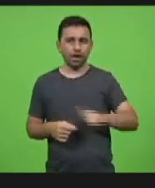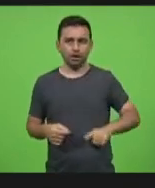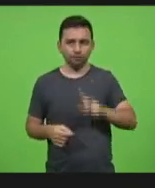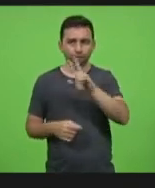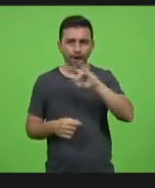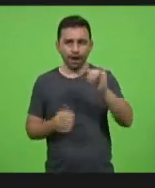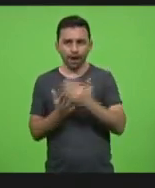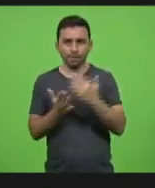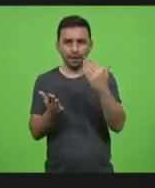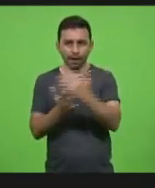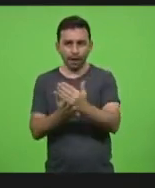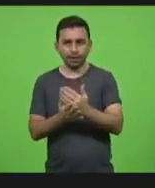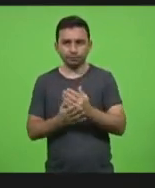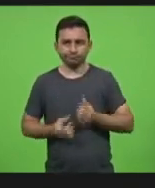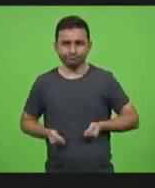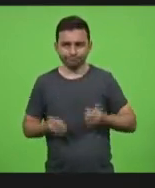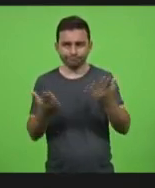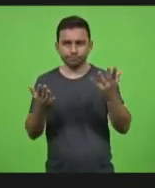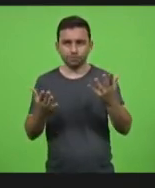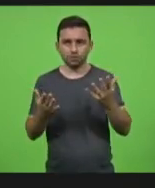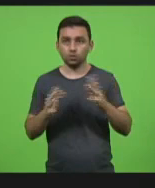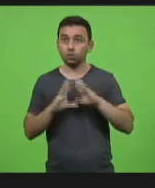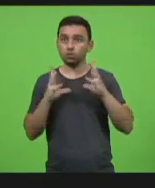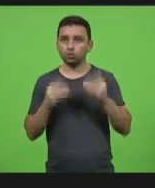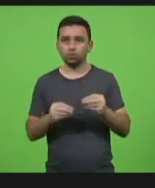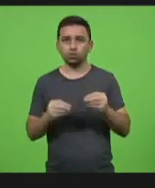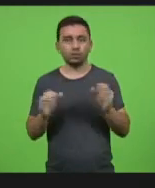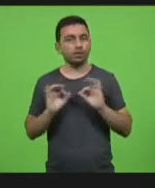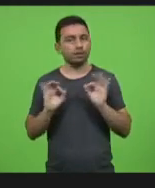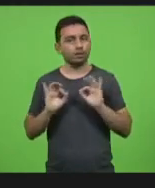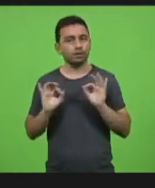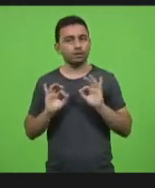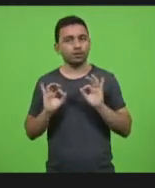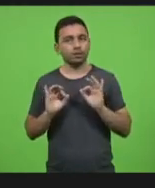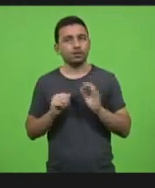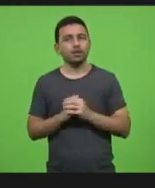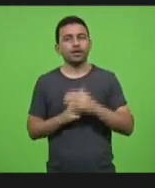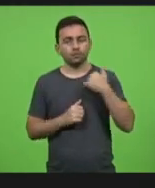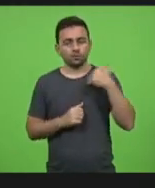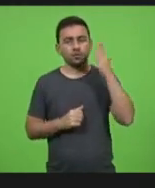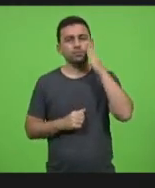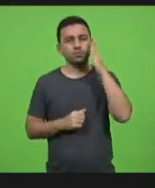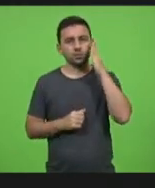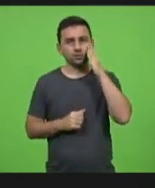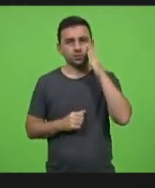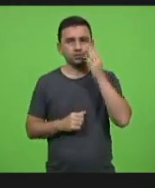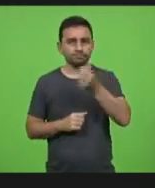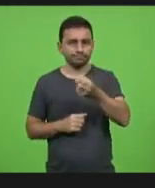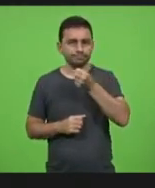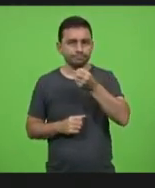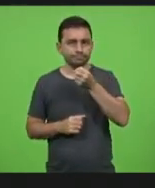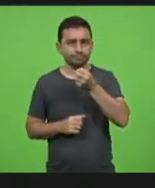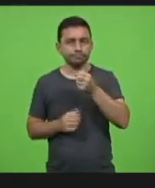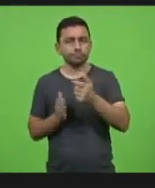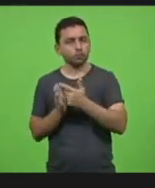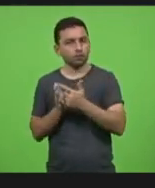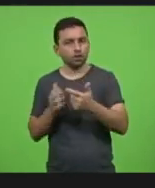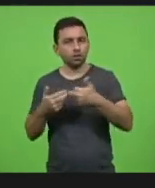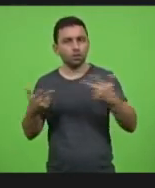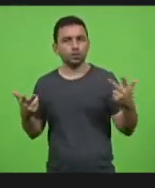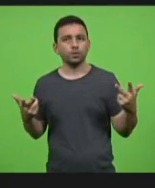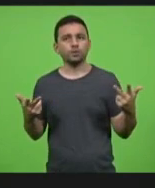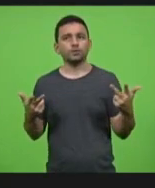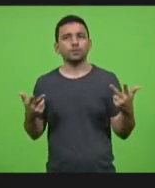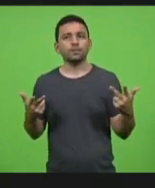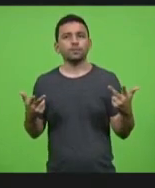anunciou que vai gastar não é toda não estou generalizando e sei da importância que a imprensa tem mas desde que